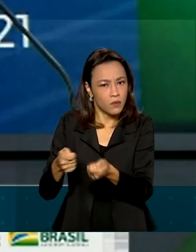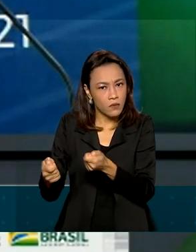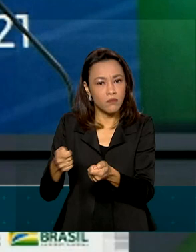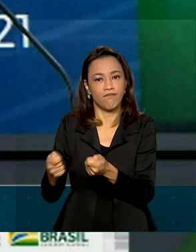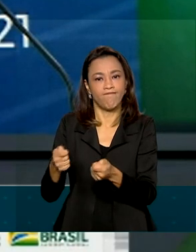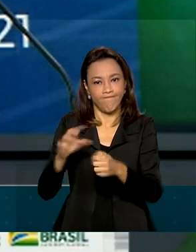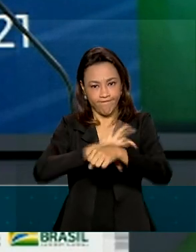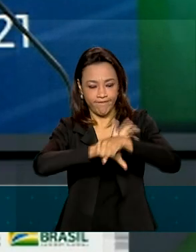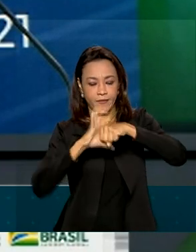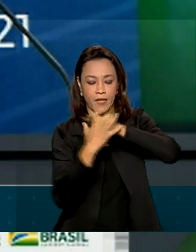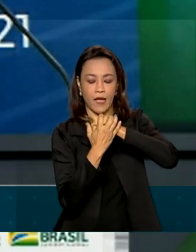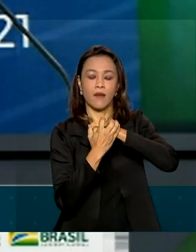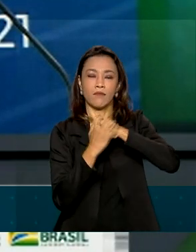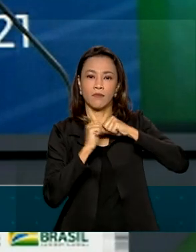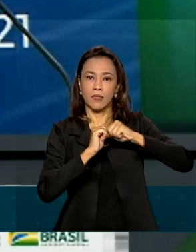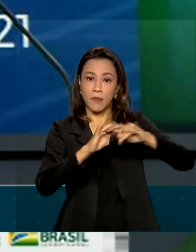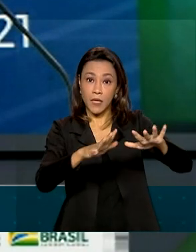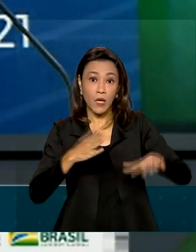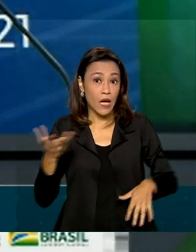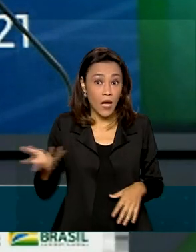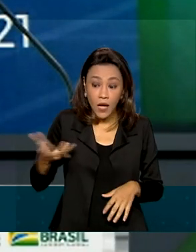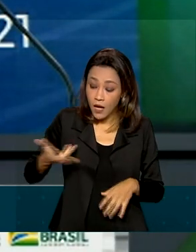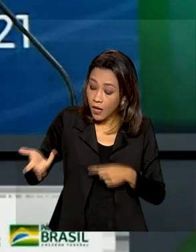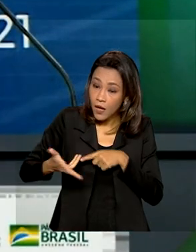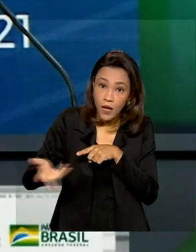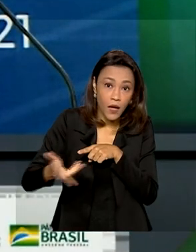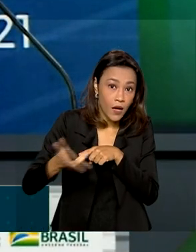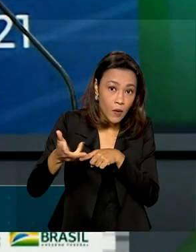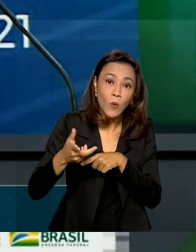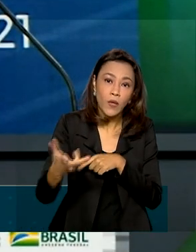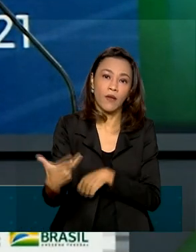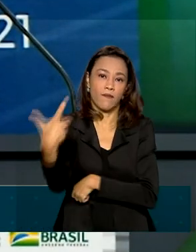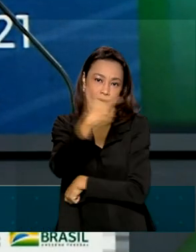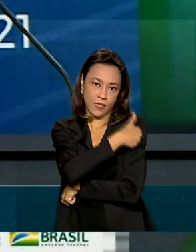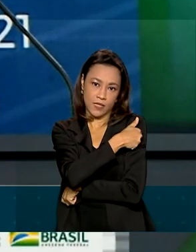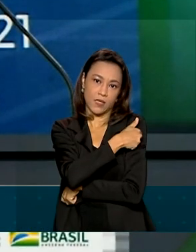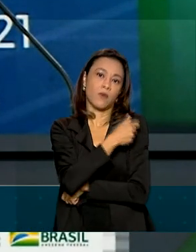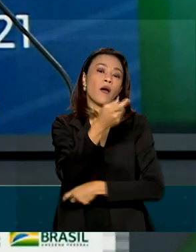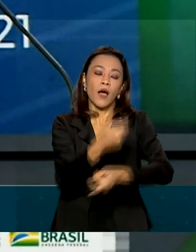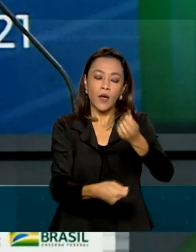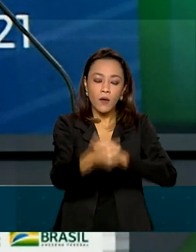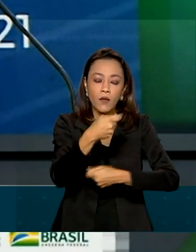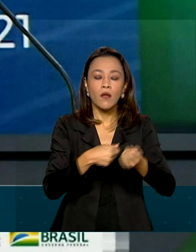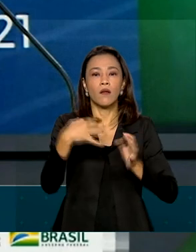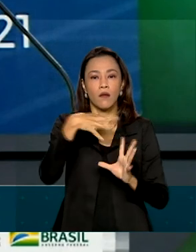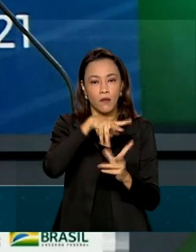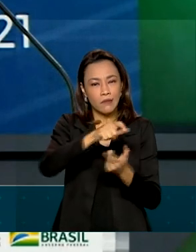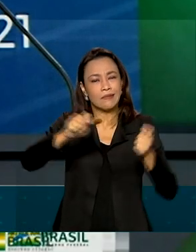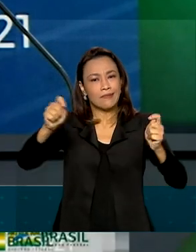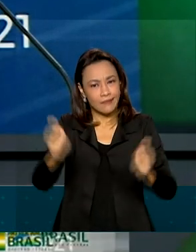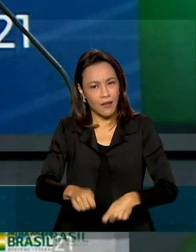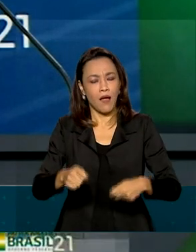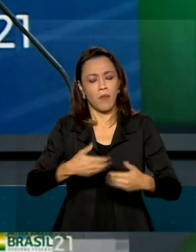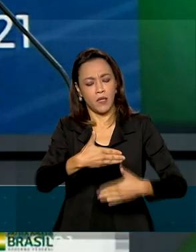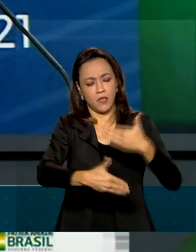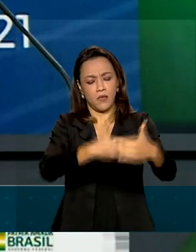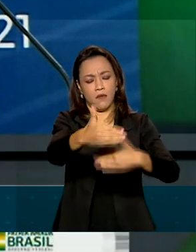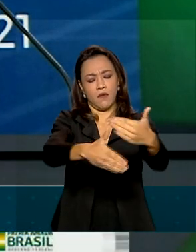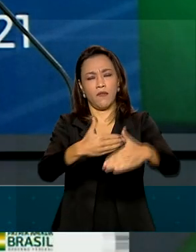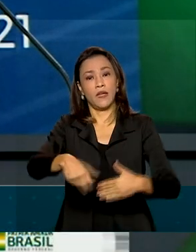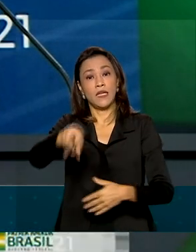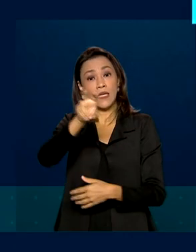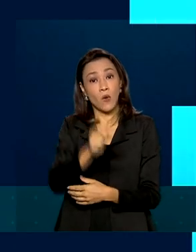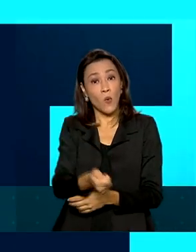Com um processo rápido de vacinação, a economia global poderia crescer em quase 5%